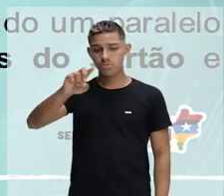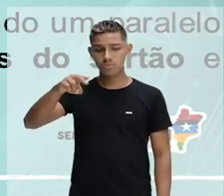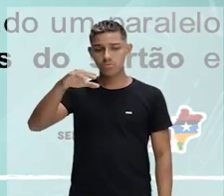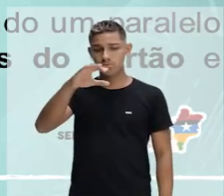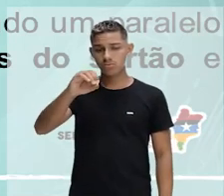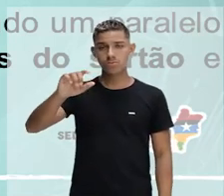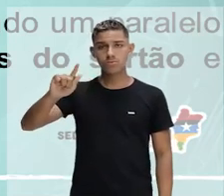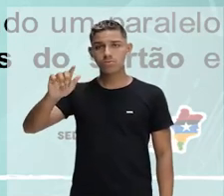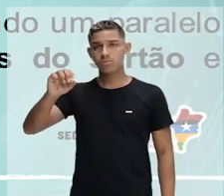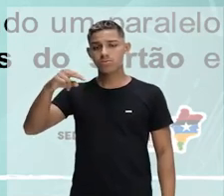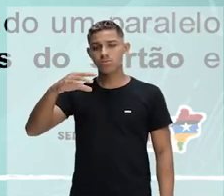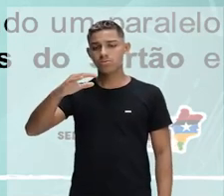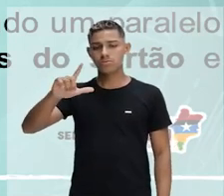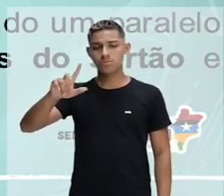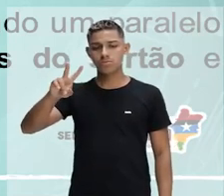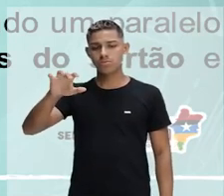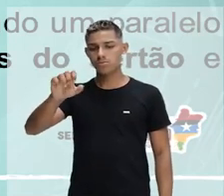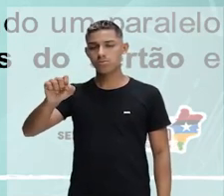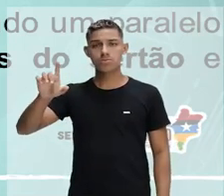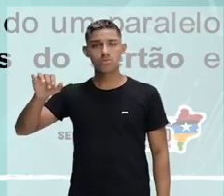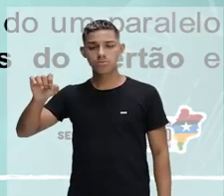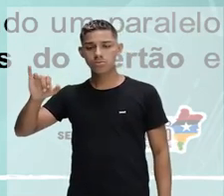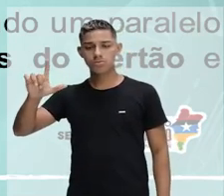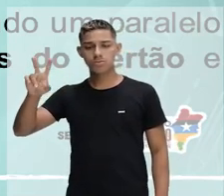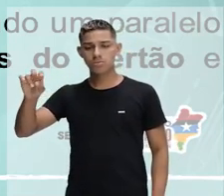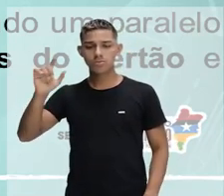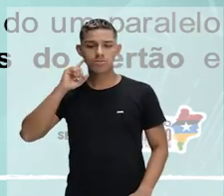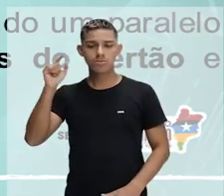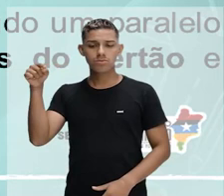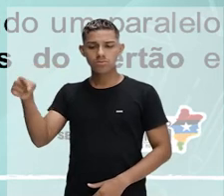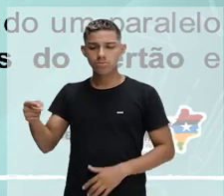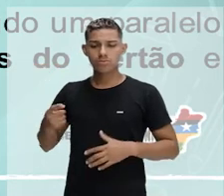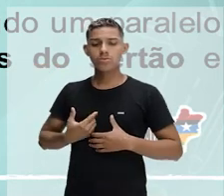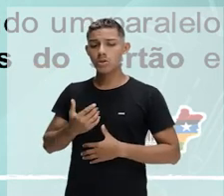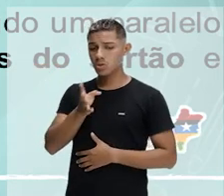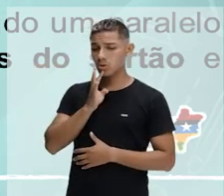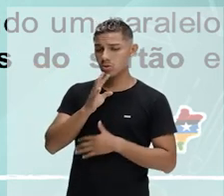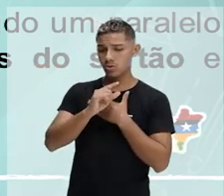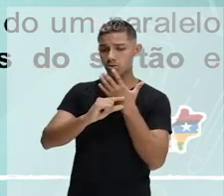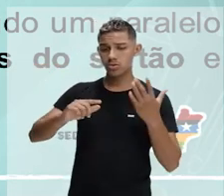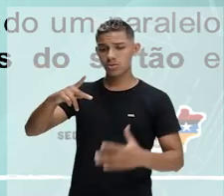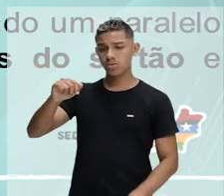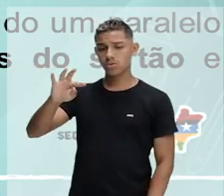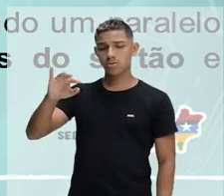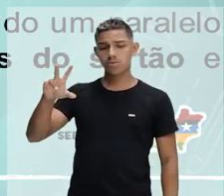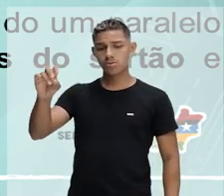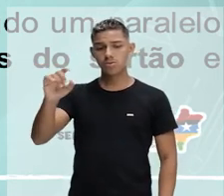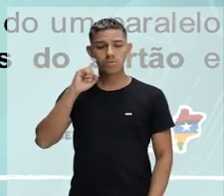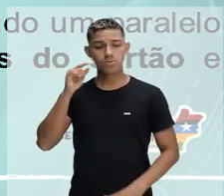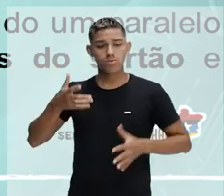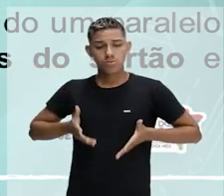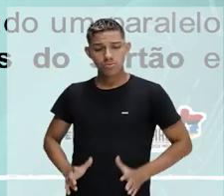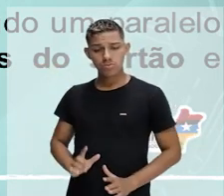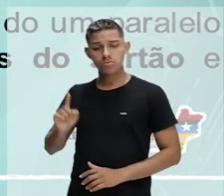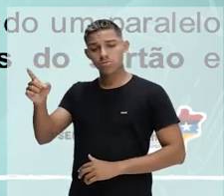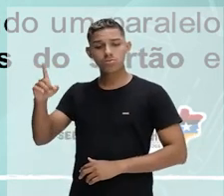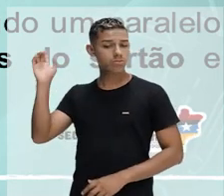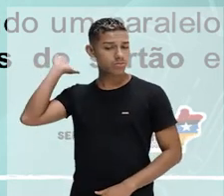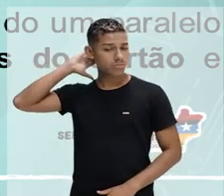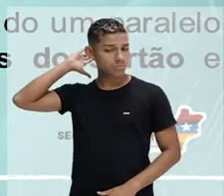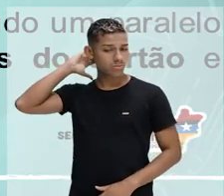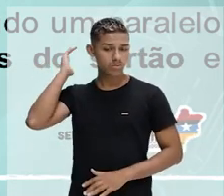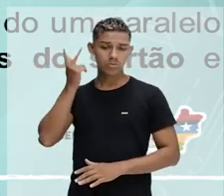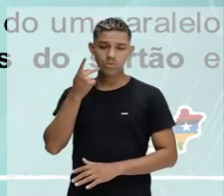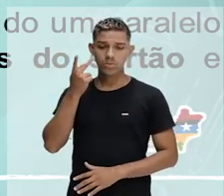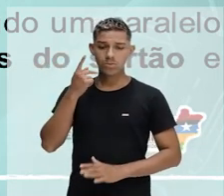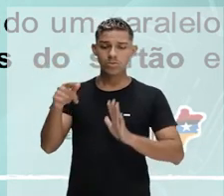nasceu no sertão do Ceará em 1909. Filho de camponeses, Patativa sempre trabalhou na lida do campo e